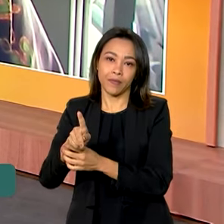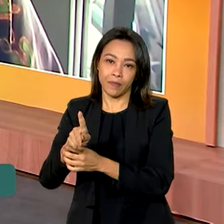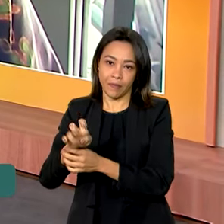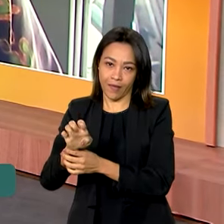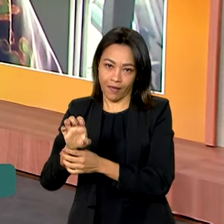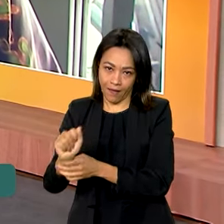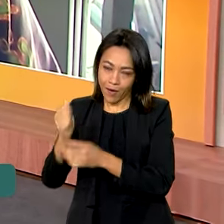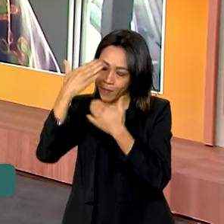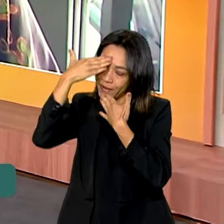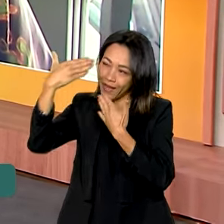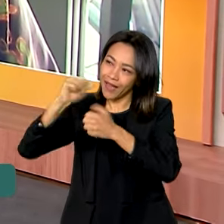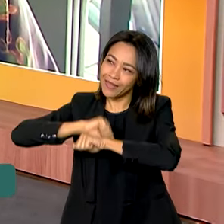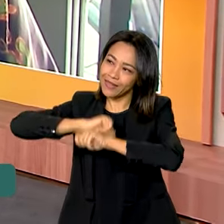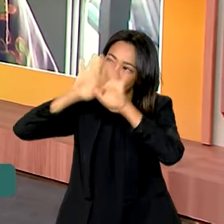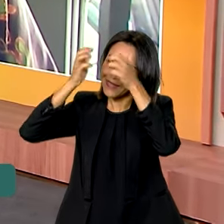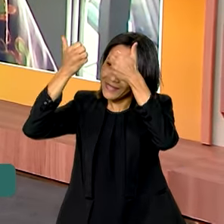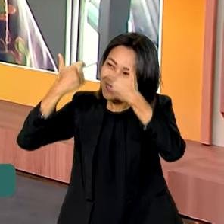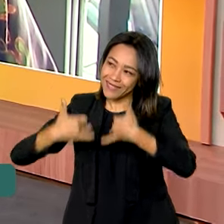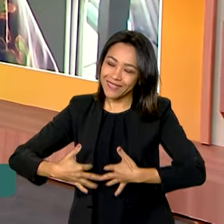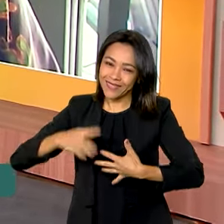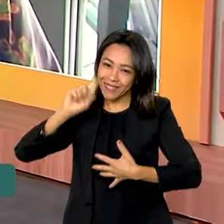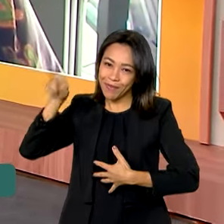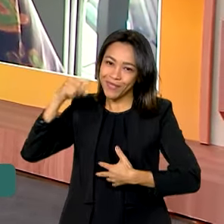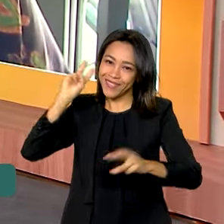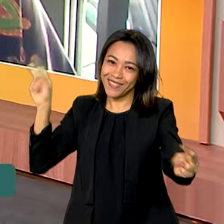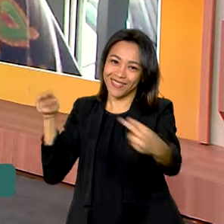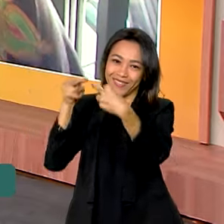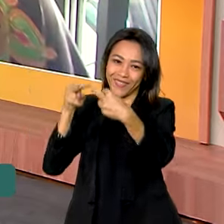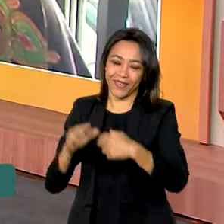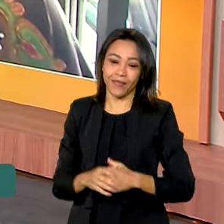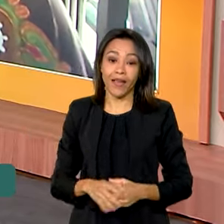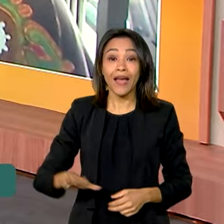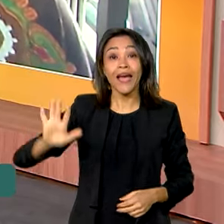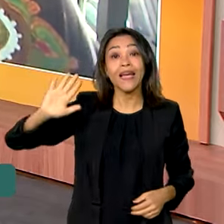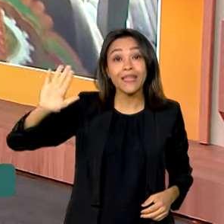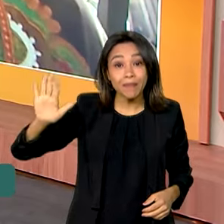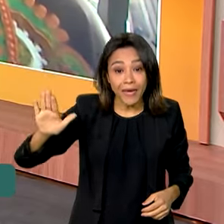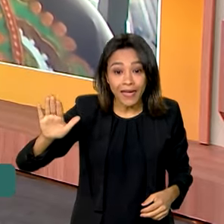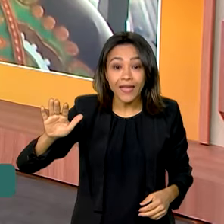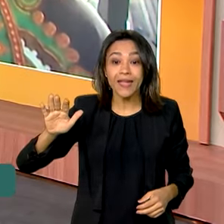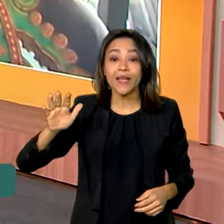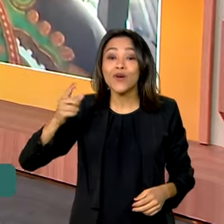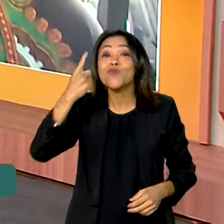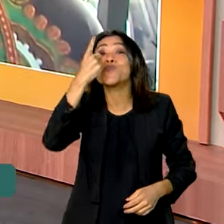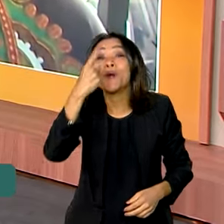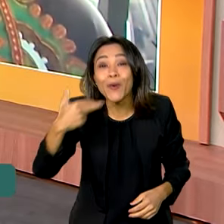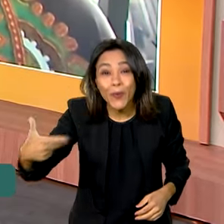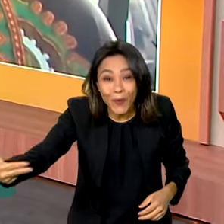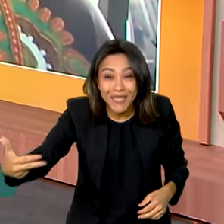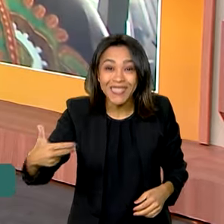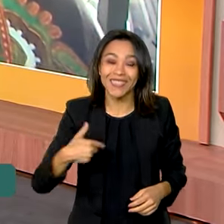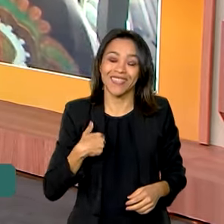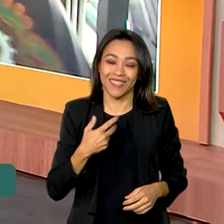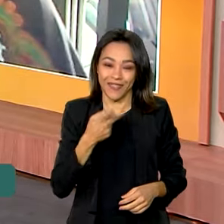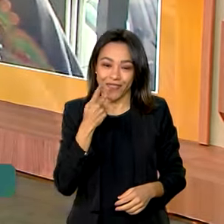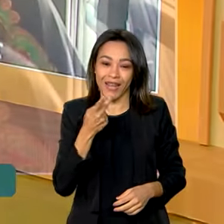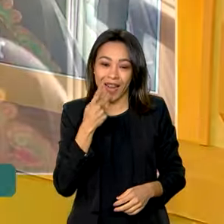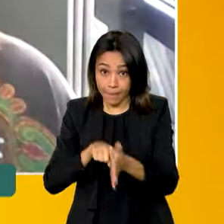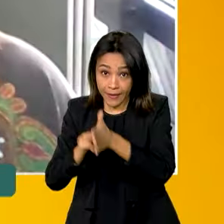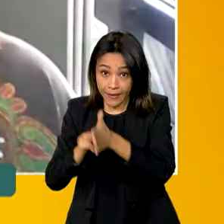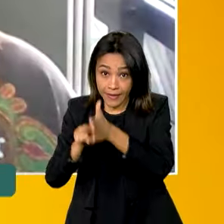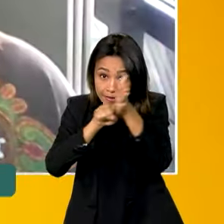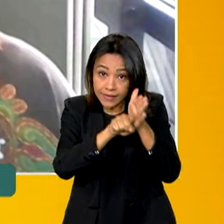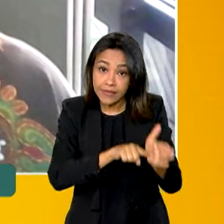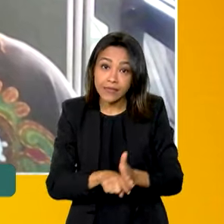e aguardo a senhora numa próxima oportunidade. Deixa eu só falar uma única coisa, que essa pesquisa é online,